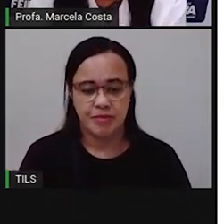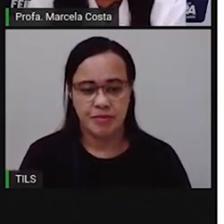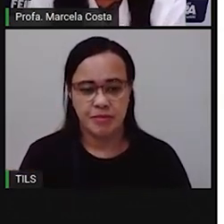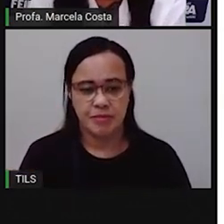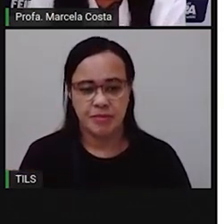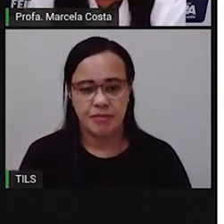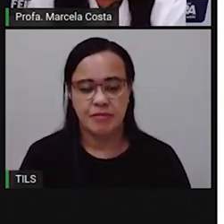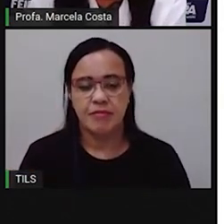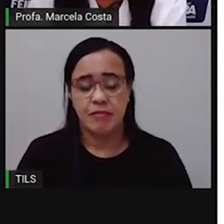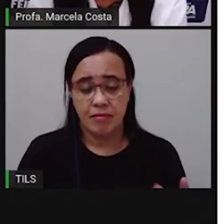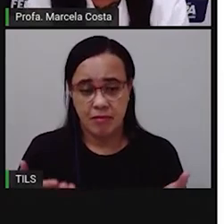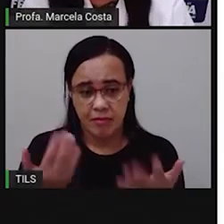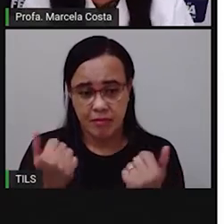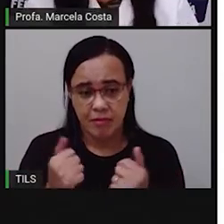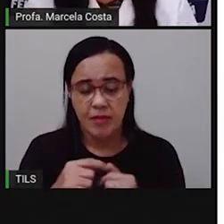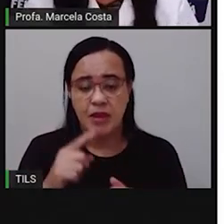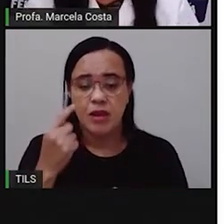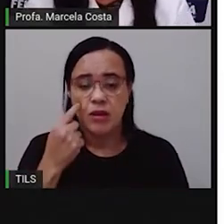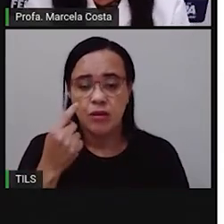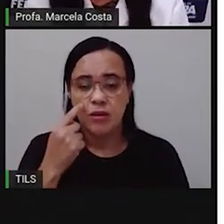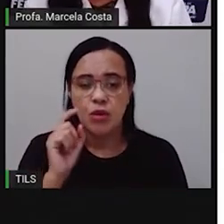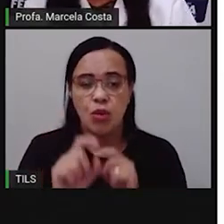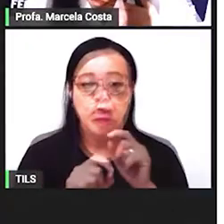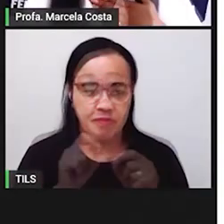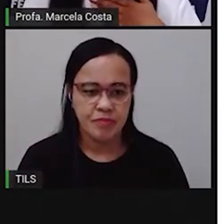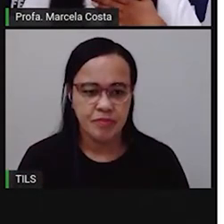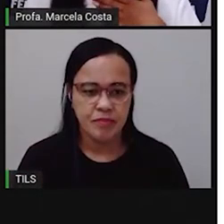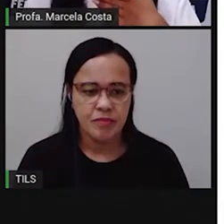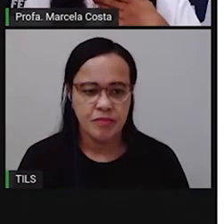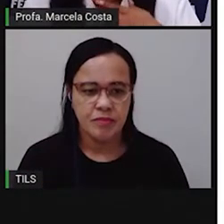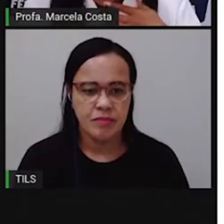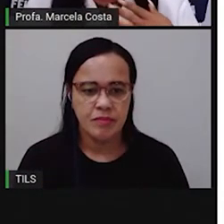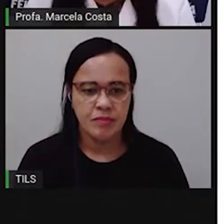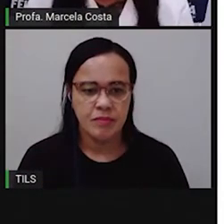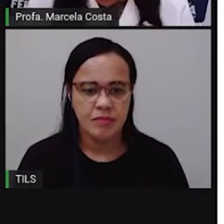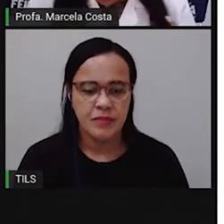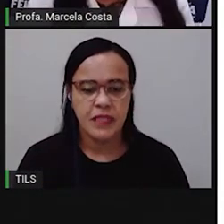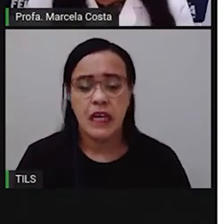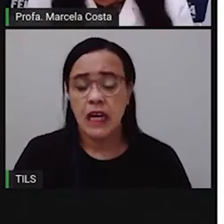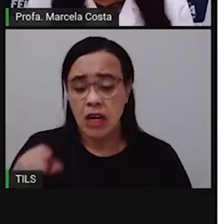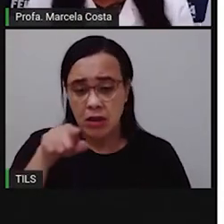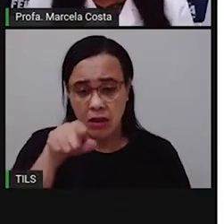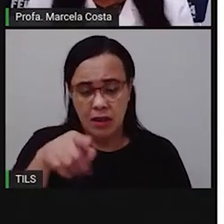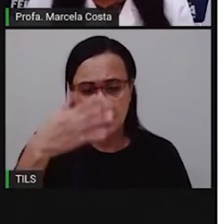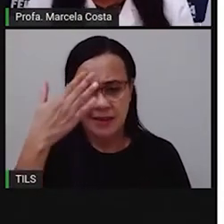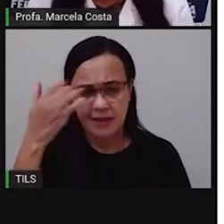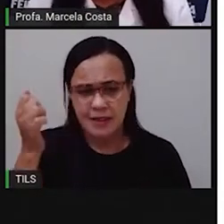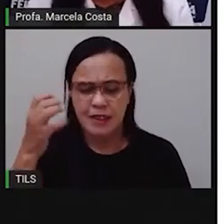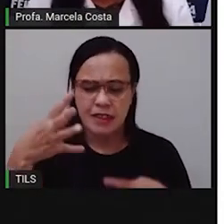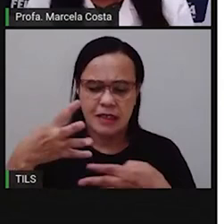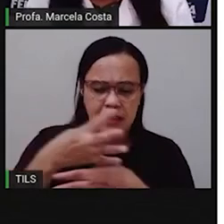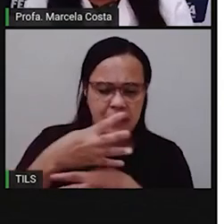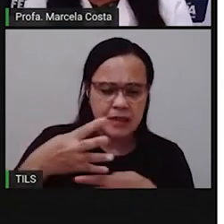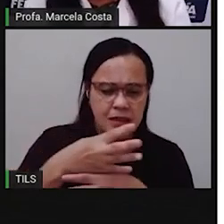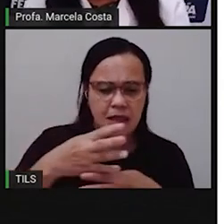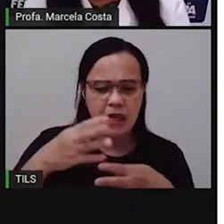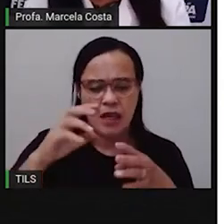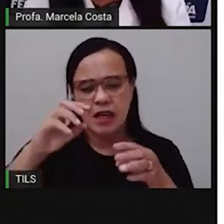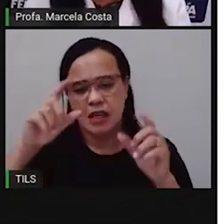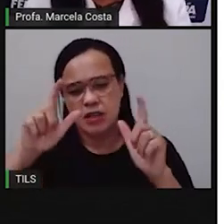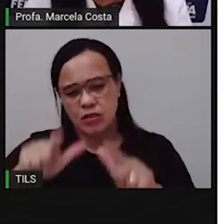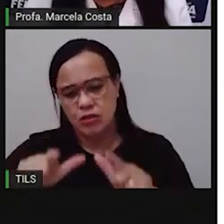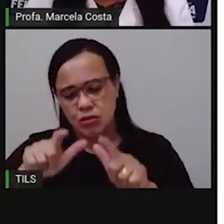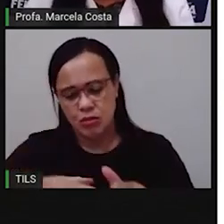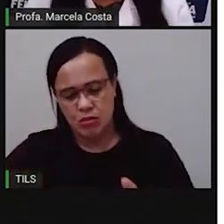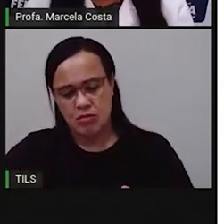Vamos ver aqui alguns questionamentos. Você sabe em qual cidade que você mora? O nome